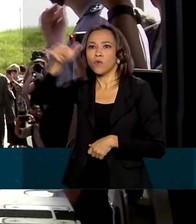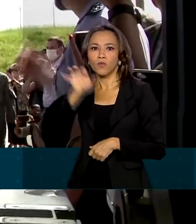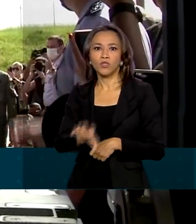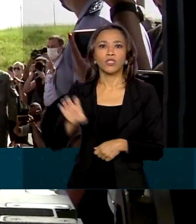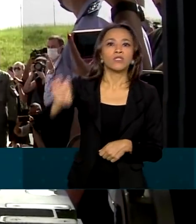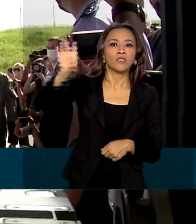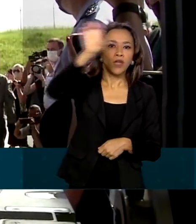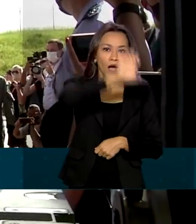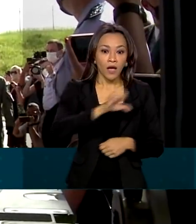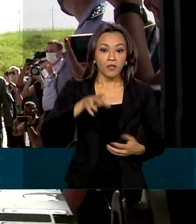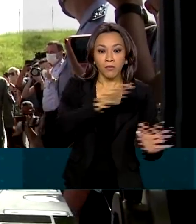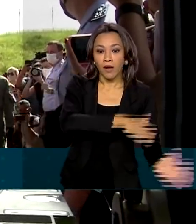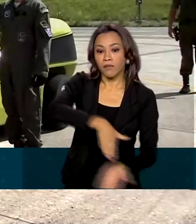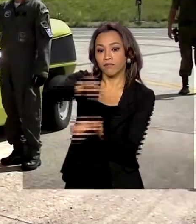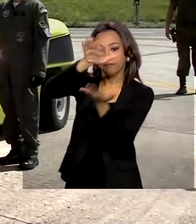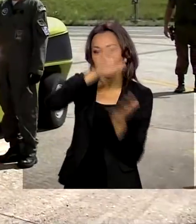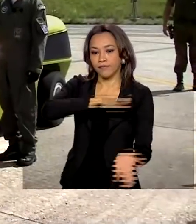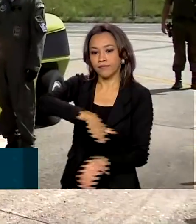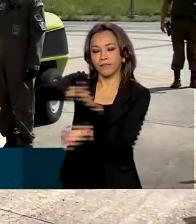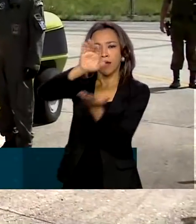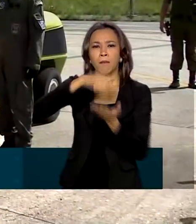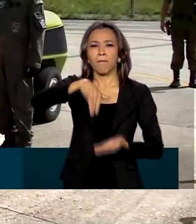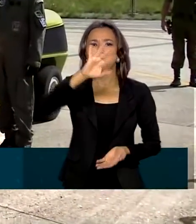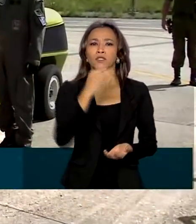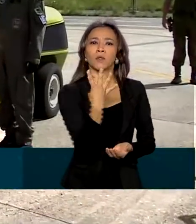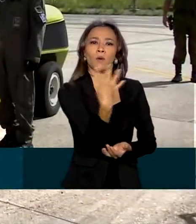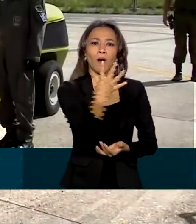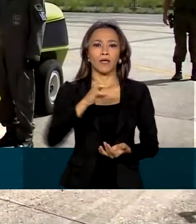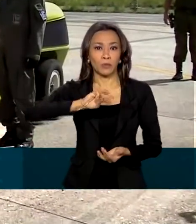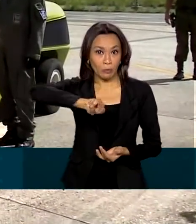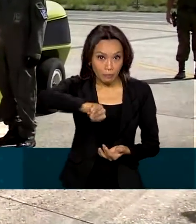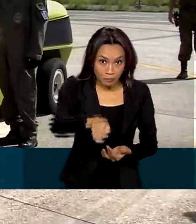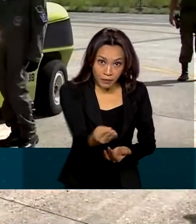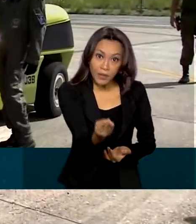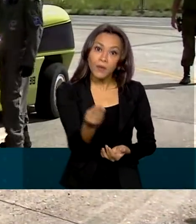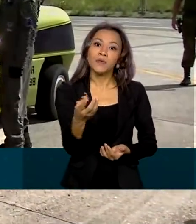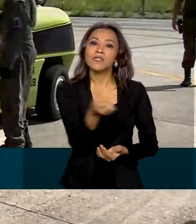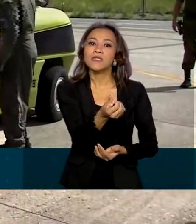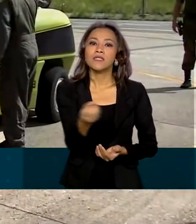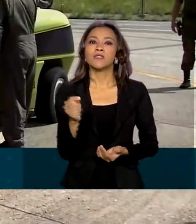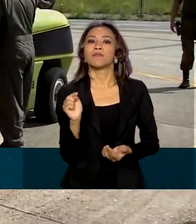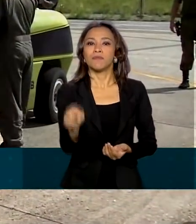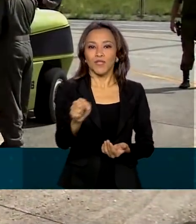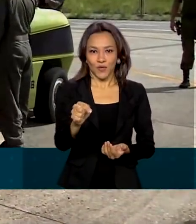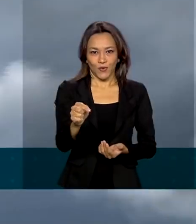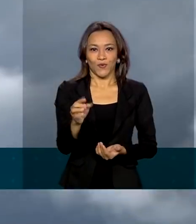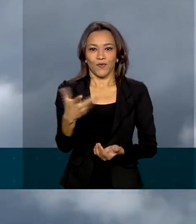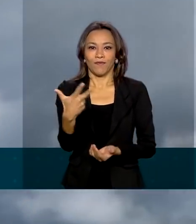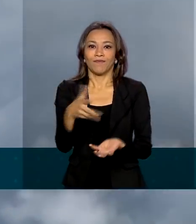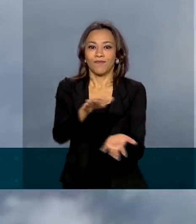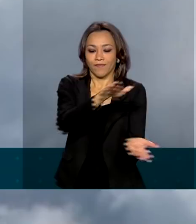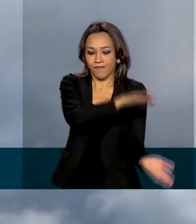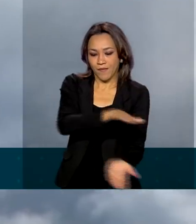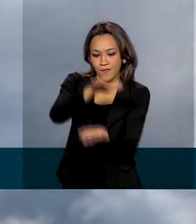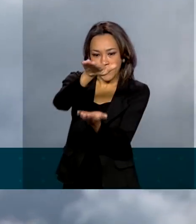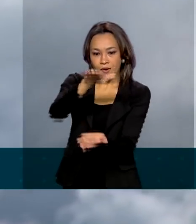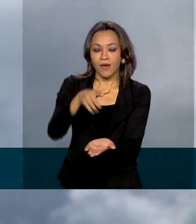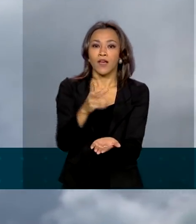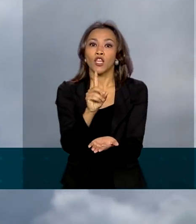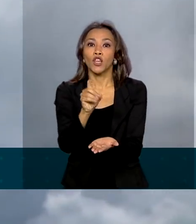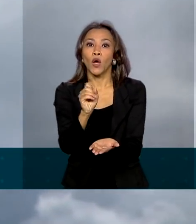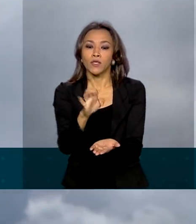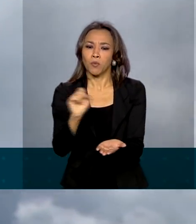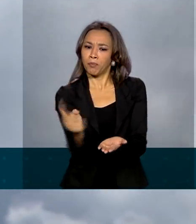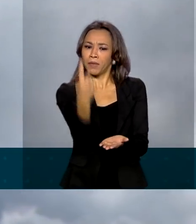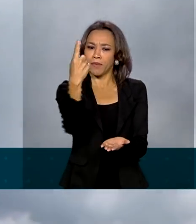entregar mais de 4 milhões e 600 mil doses da vacina Coronavac. O primeiro avião foi com destino a